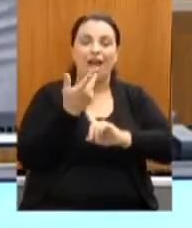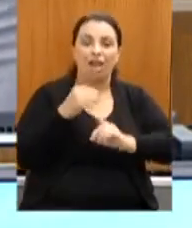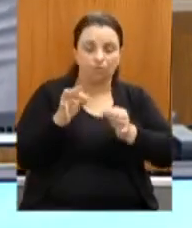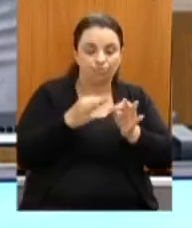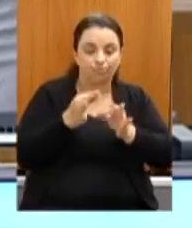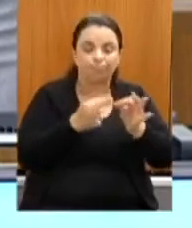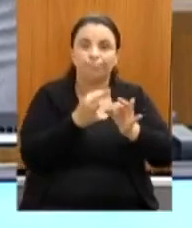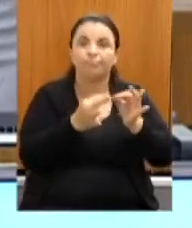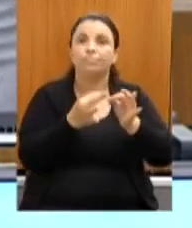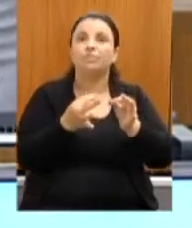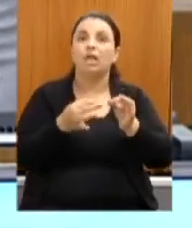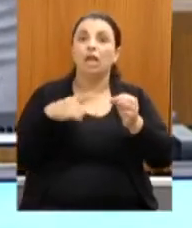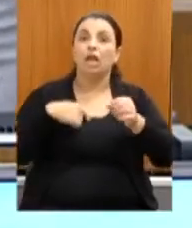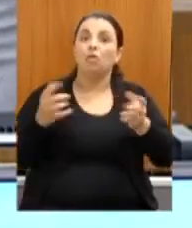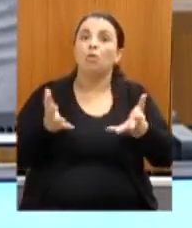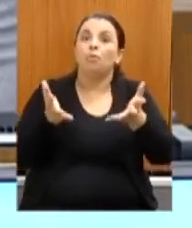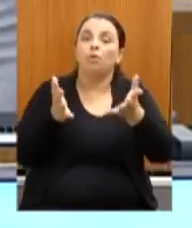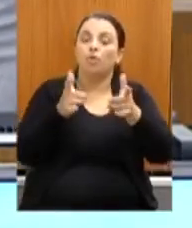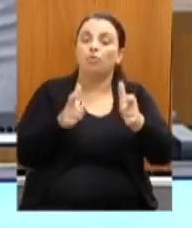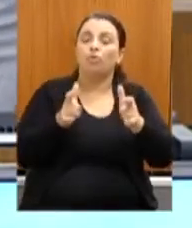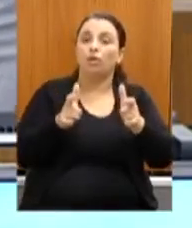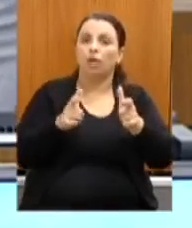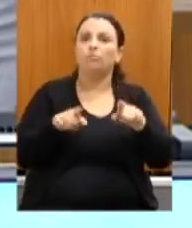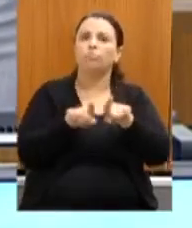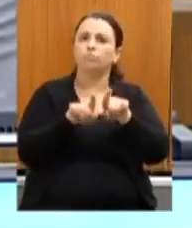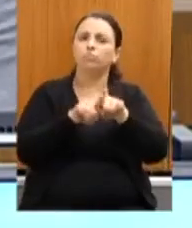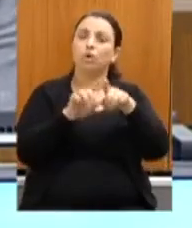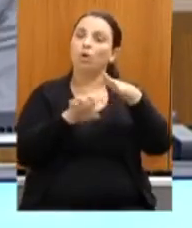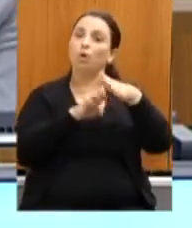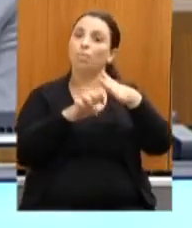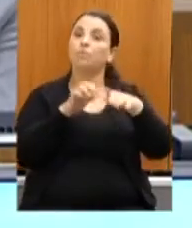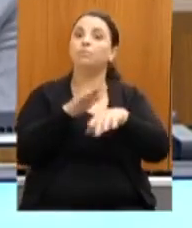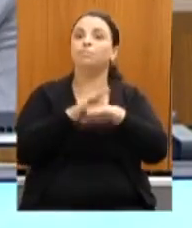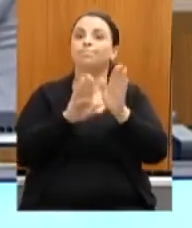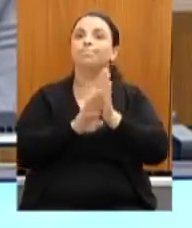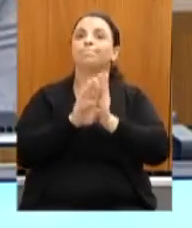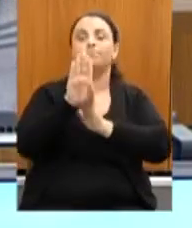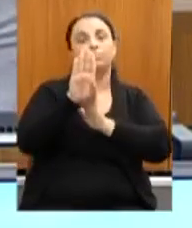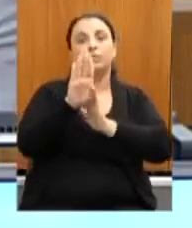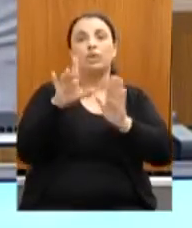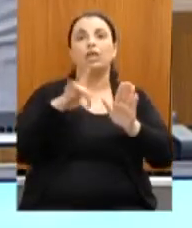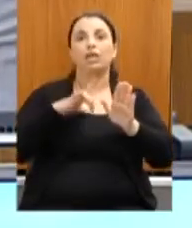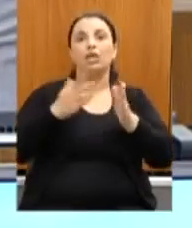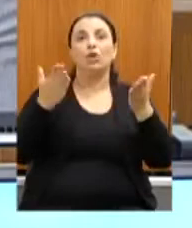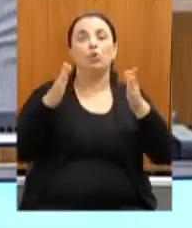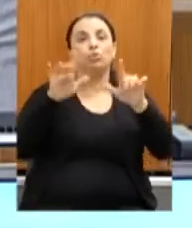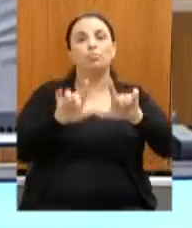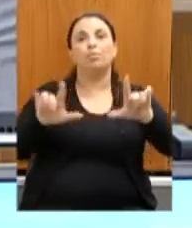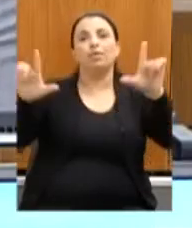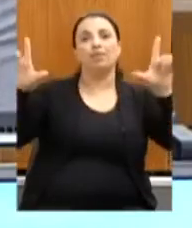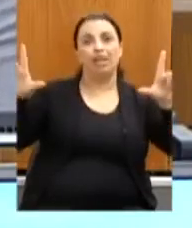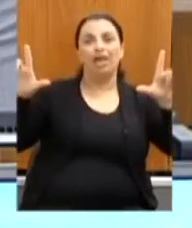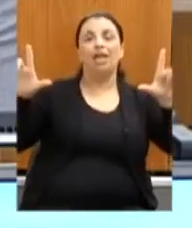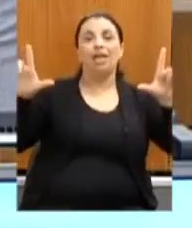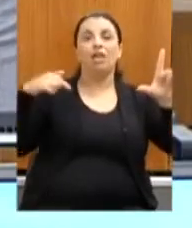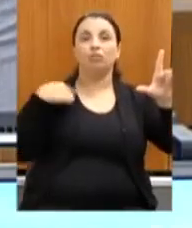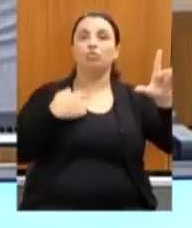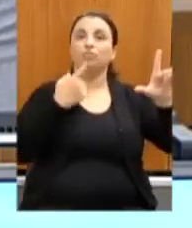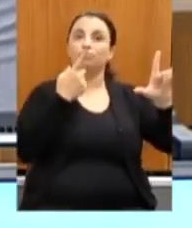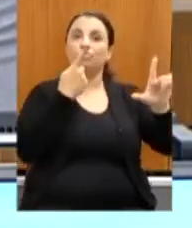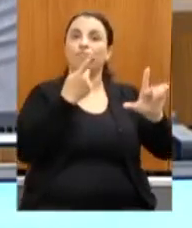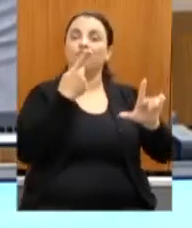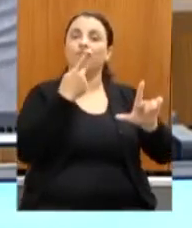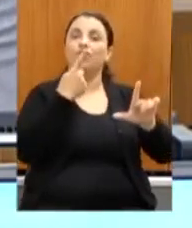lugares, além de ser uma indústria que hoje é a que mais cresce. Haja visto que nós temos uma tela aqui, nós estamos falando